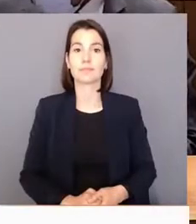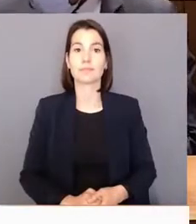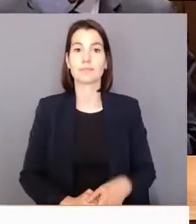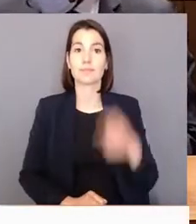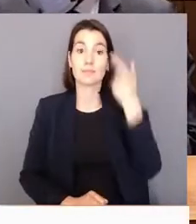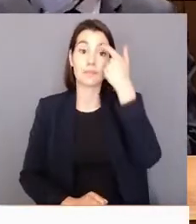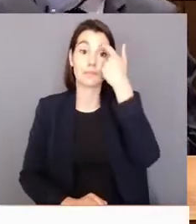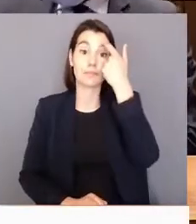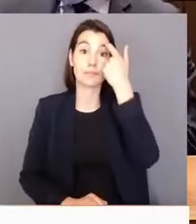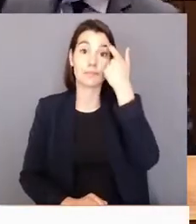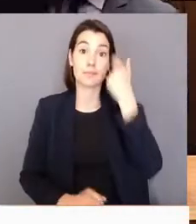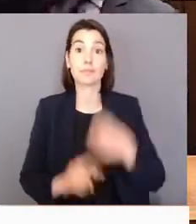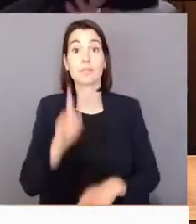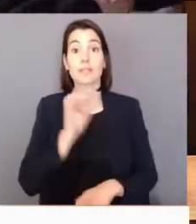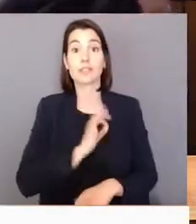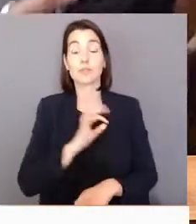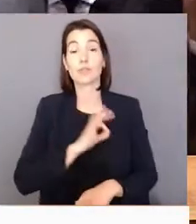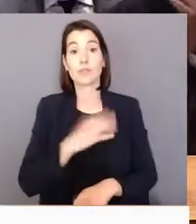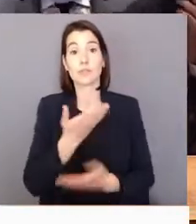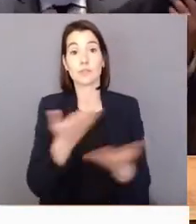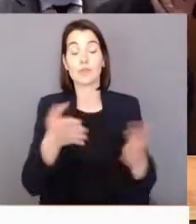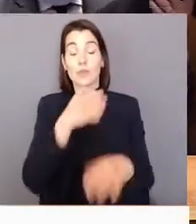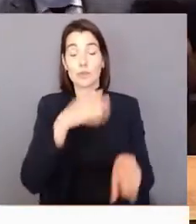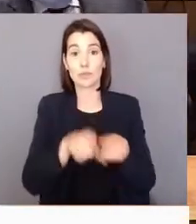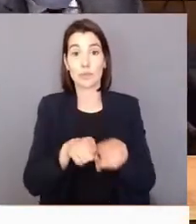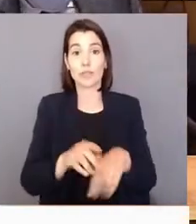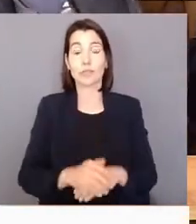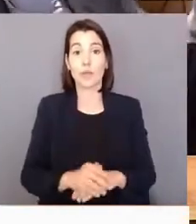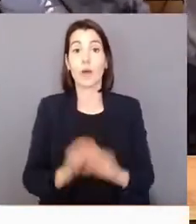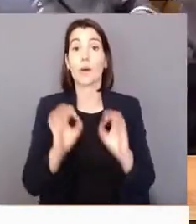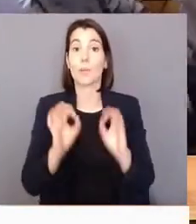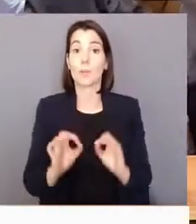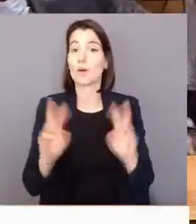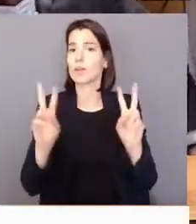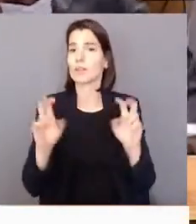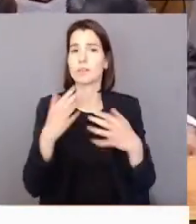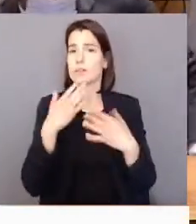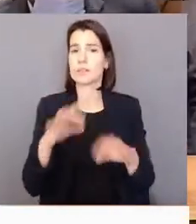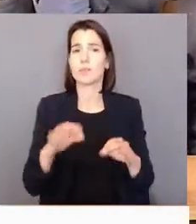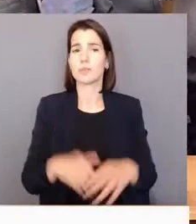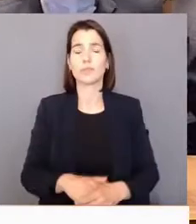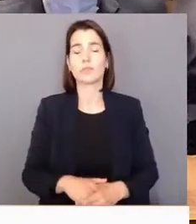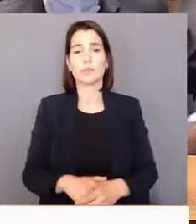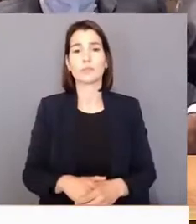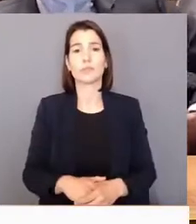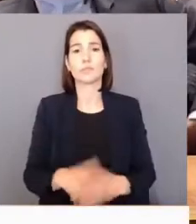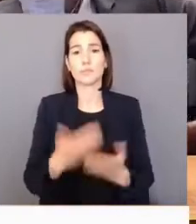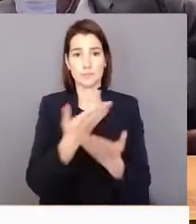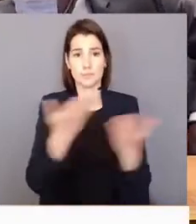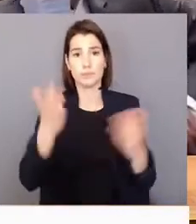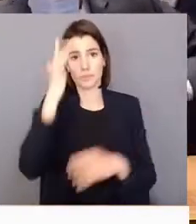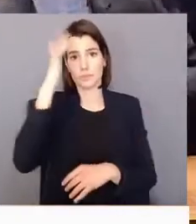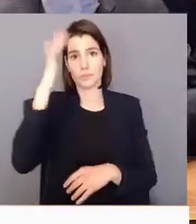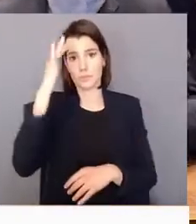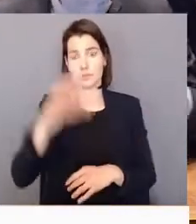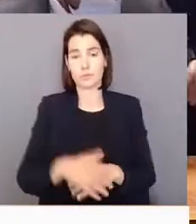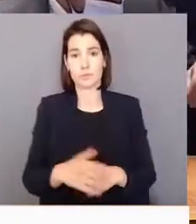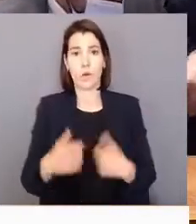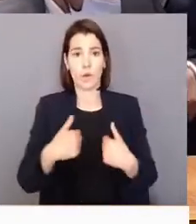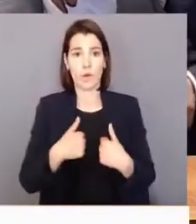Senhoras e senhores deputados, bom, a questão é simples. Como calculam, eu não tenho nenhum prazer,